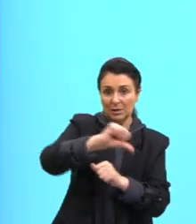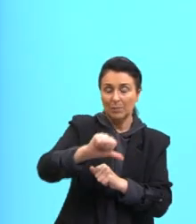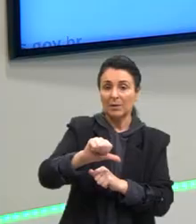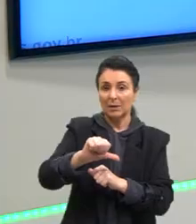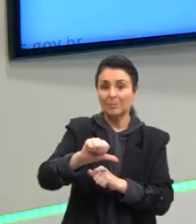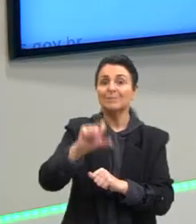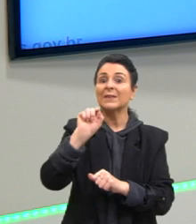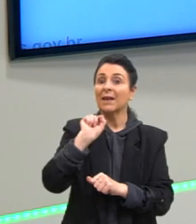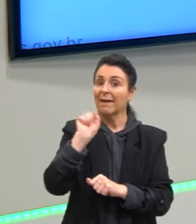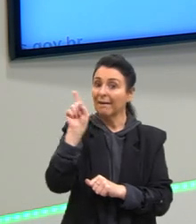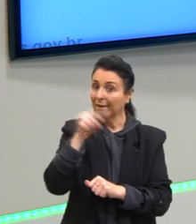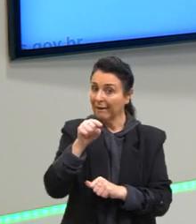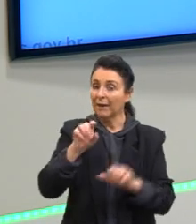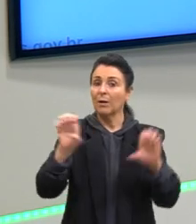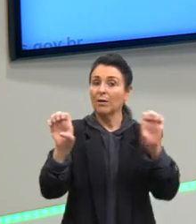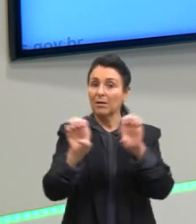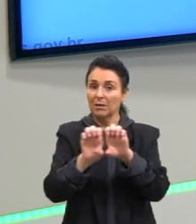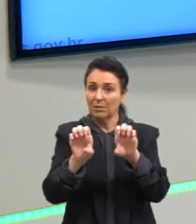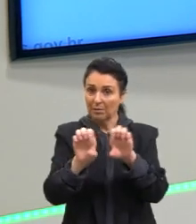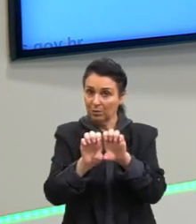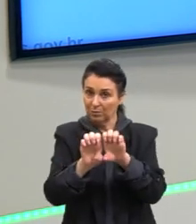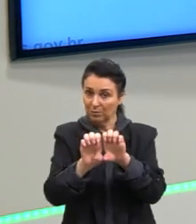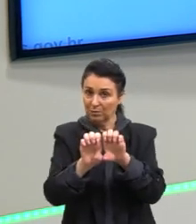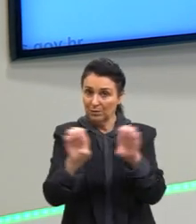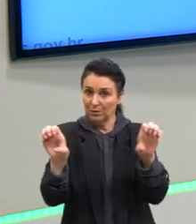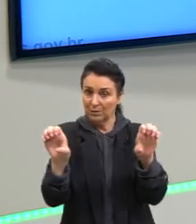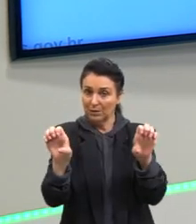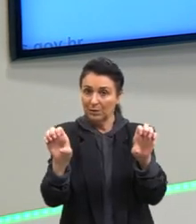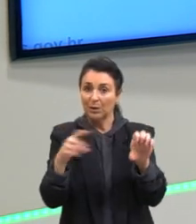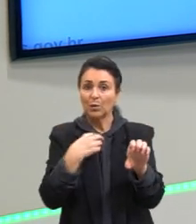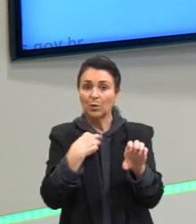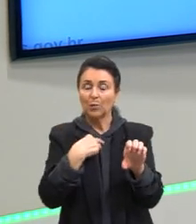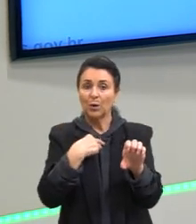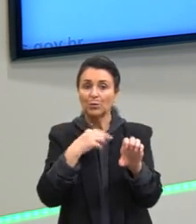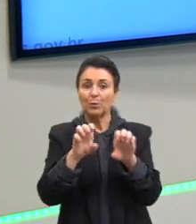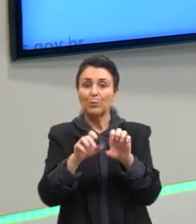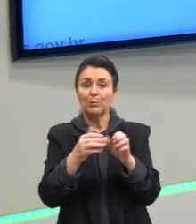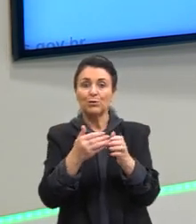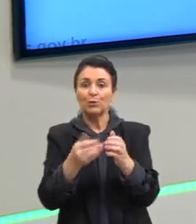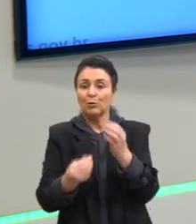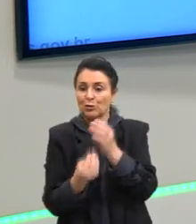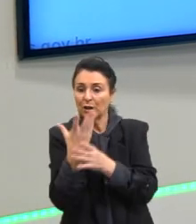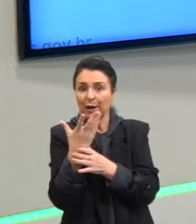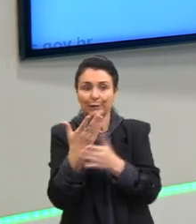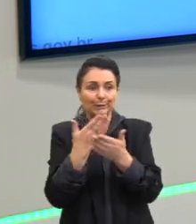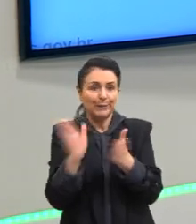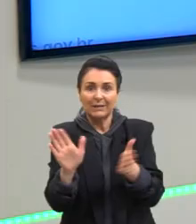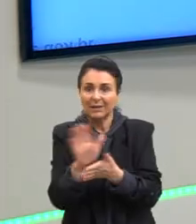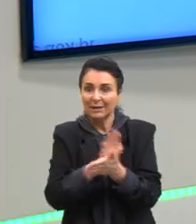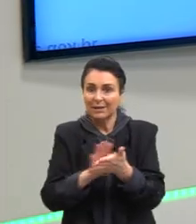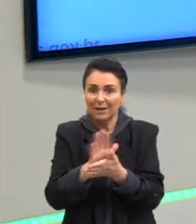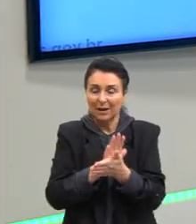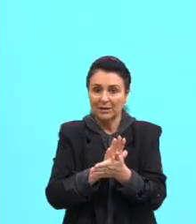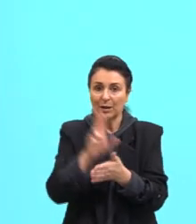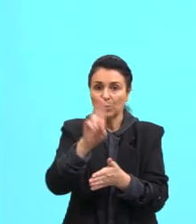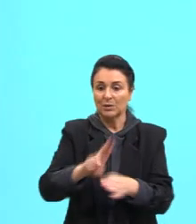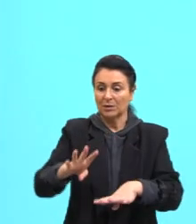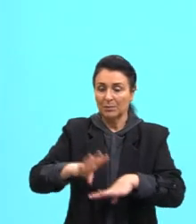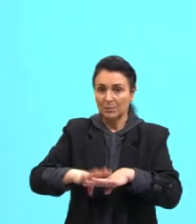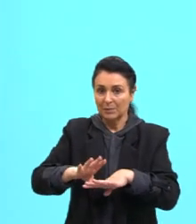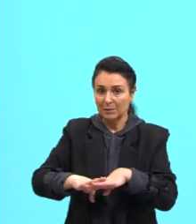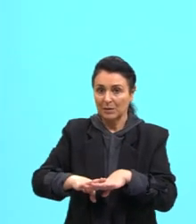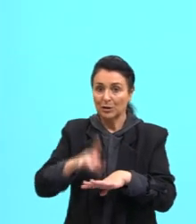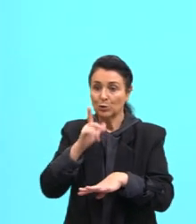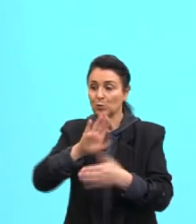né? Tudo que eu tenho de um lado, eu tenho que ter do outro, eu não posso gerar e nem perder nada. Então, através da matemática dos cortes ali da água, porque